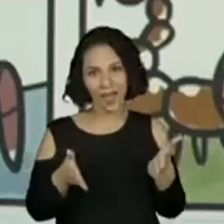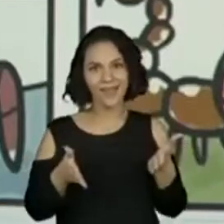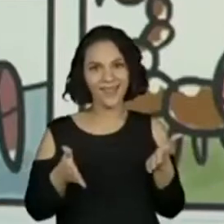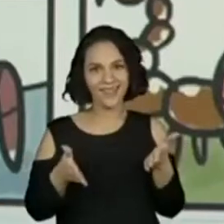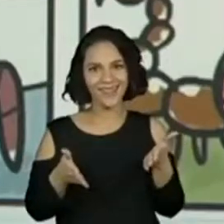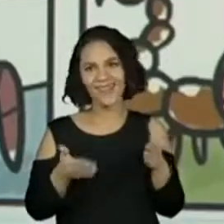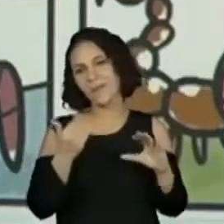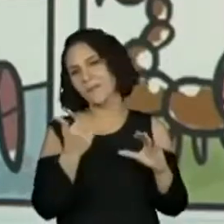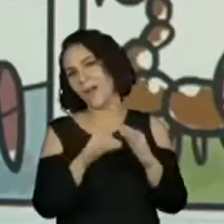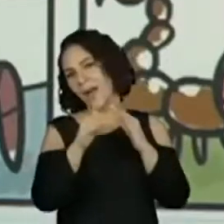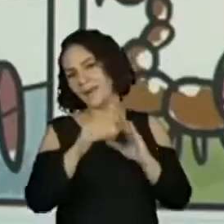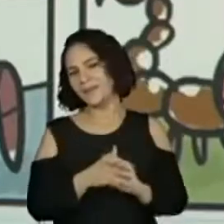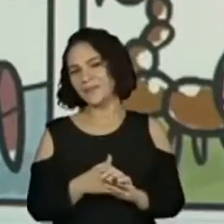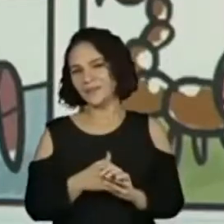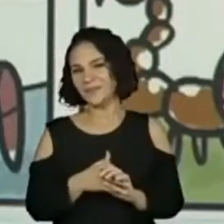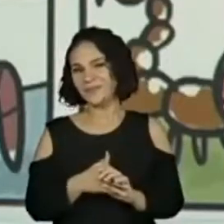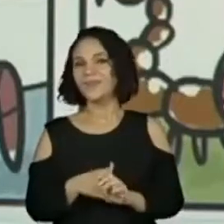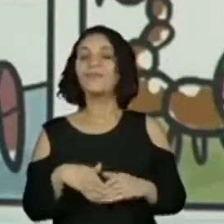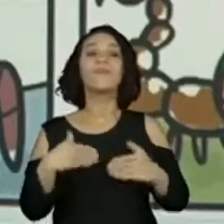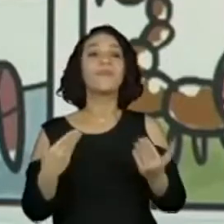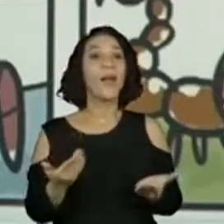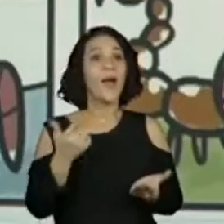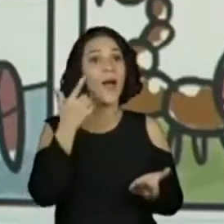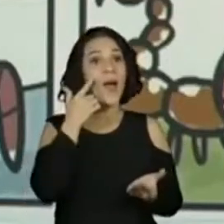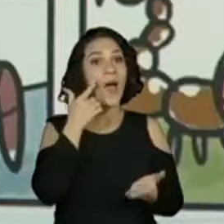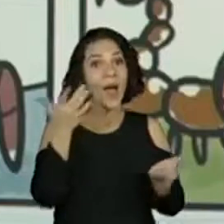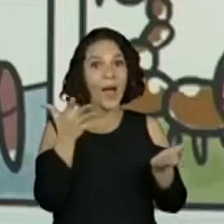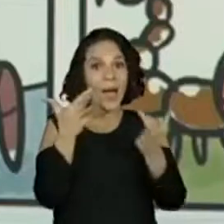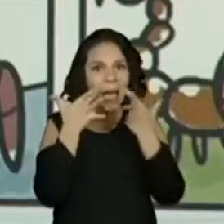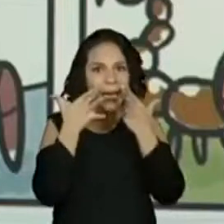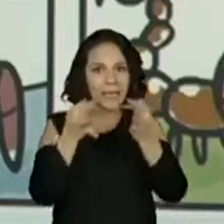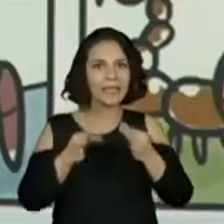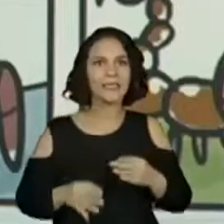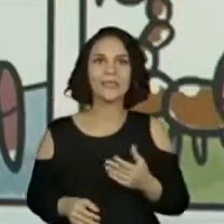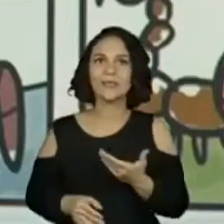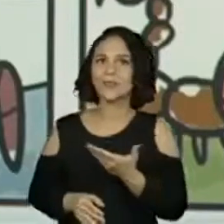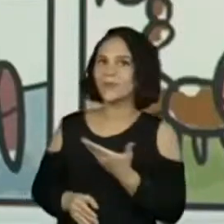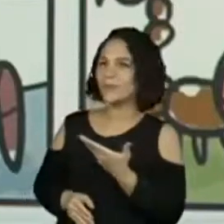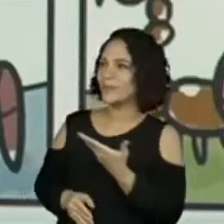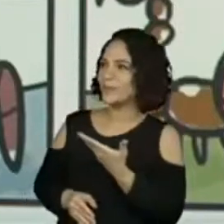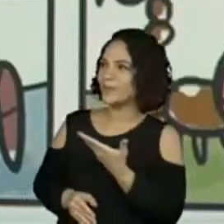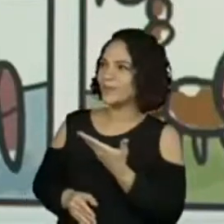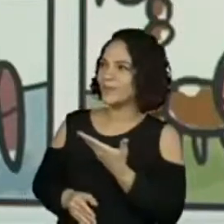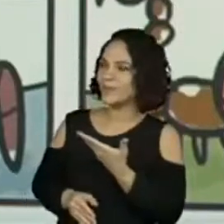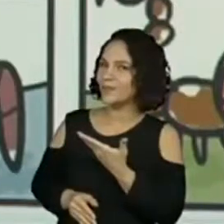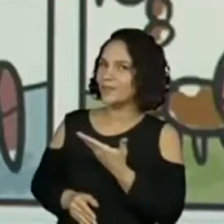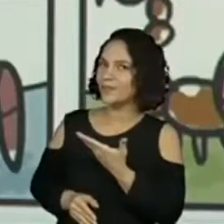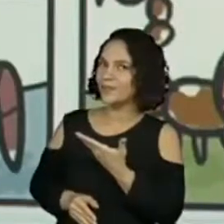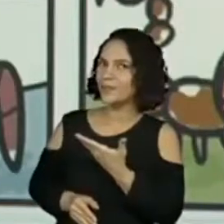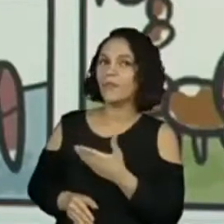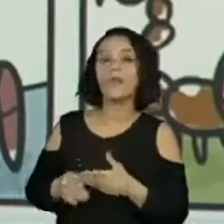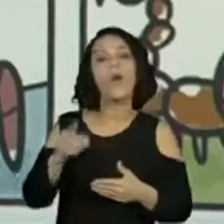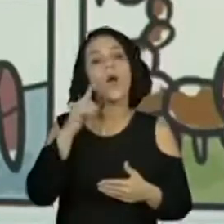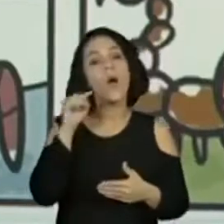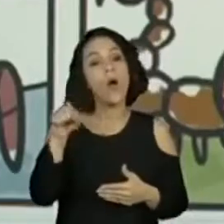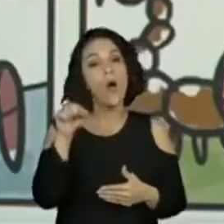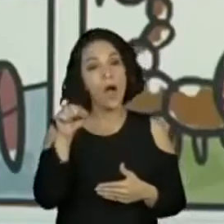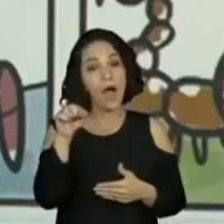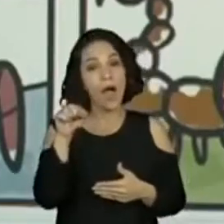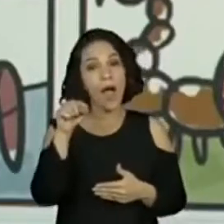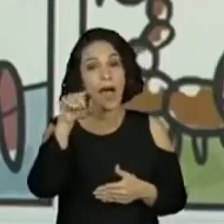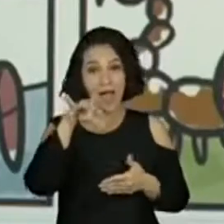mensagem. E agora, olhem com atenção. mensagem. Aqui, a gente não tem a fala da